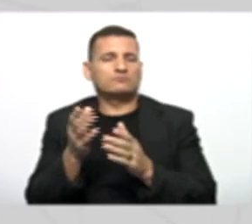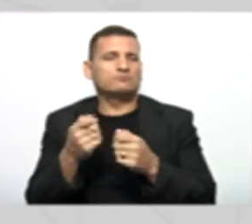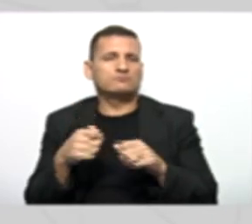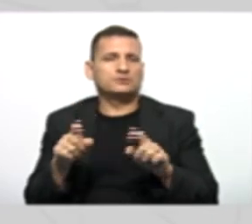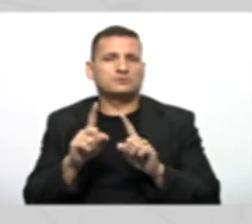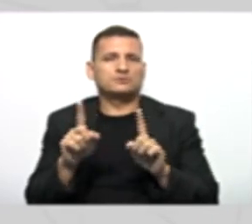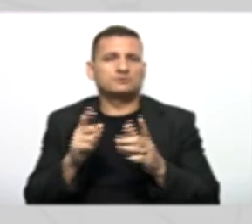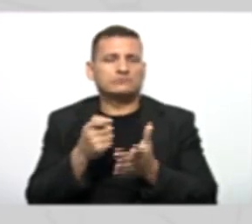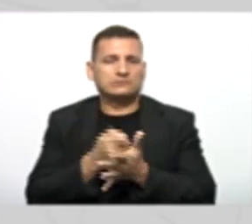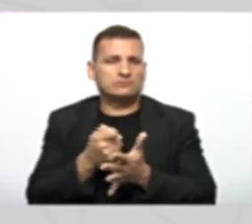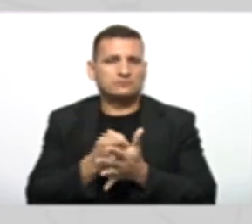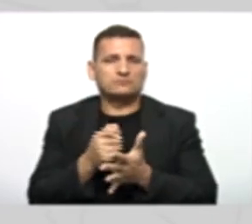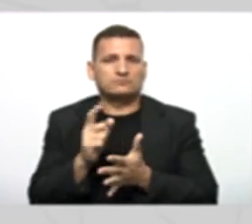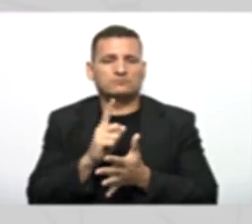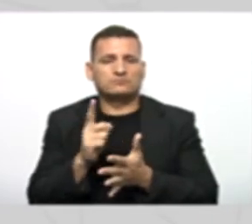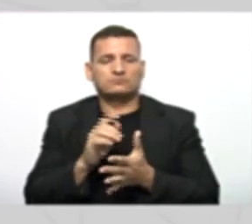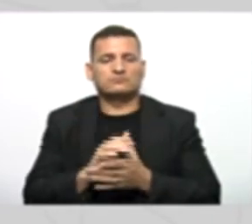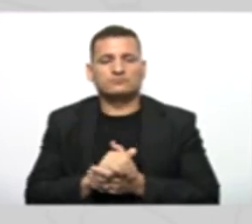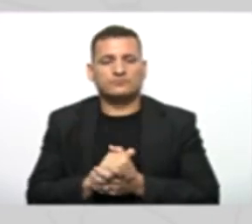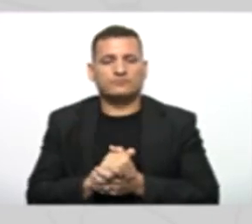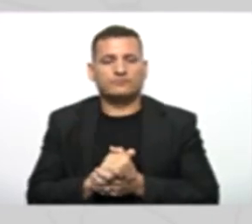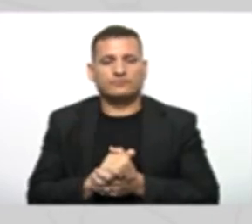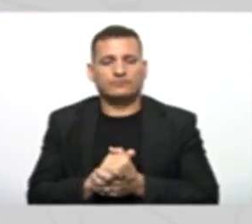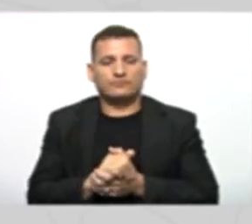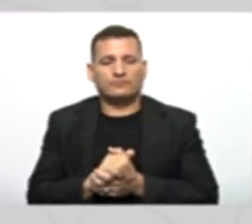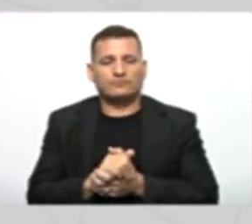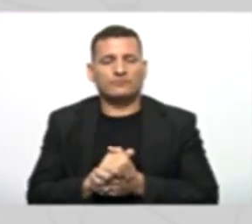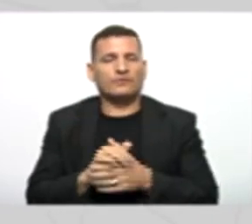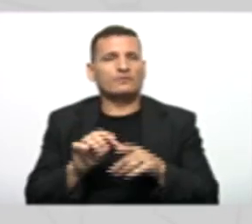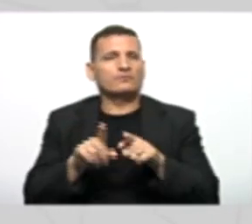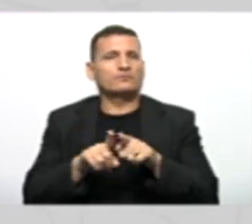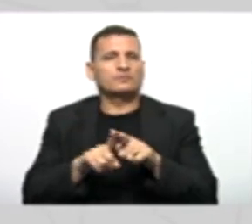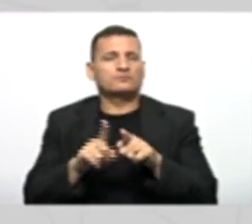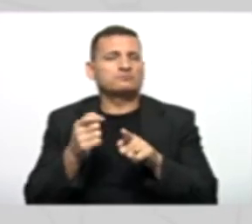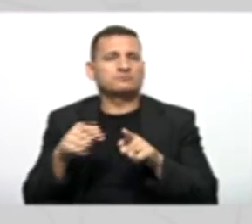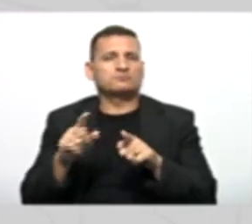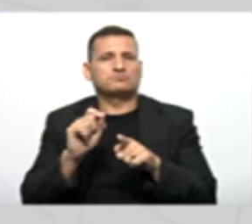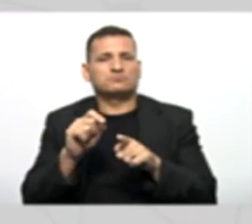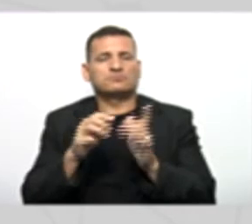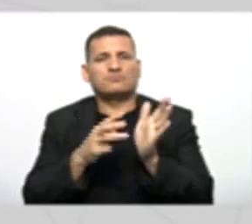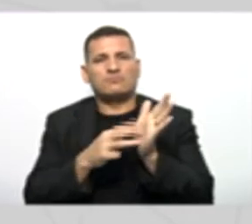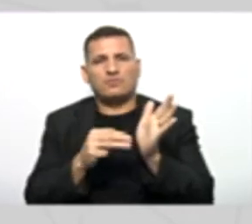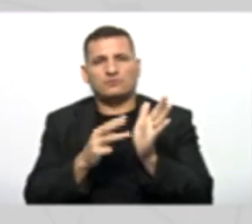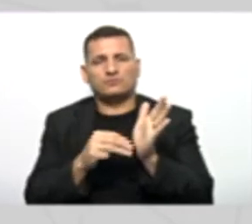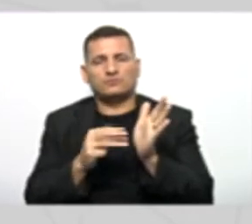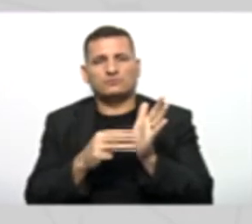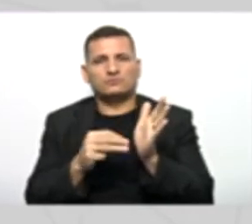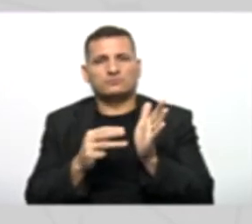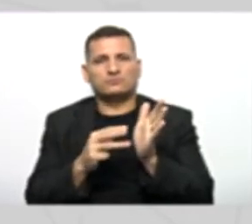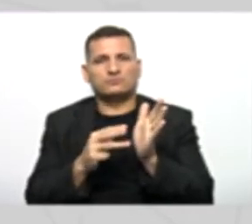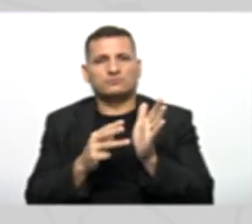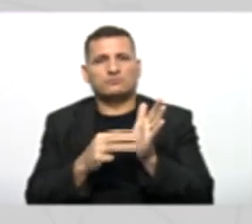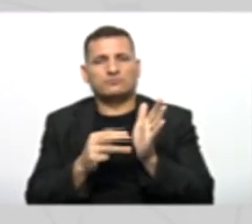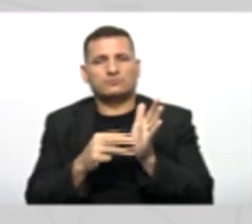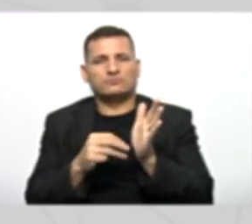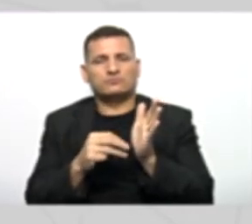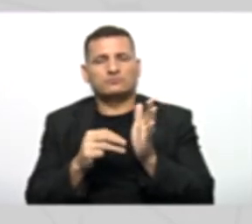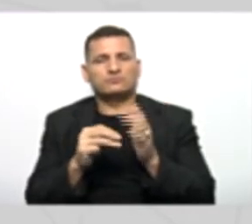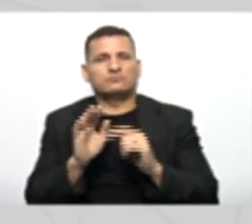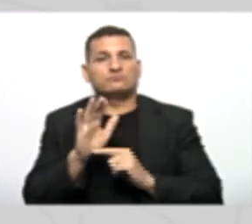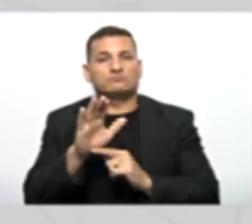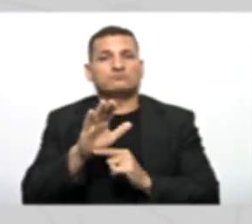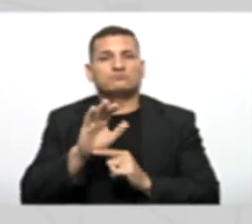necessário Assim como também Não é necessário Criar o nosso Método de classe O nosso método Exibe